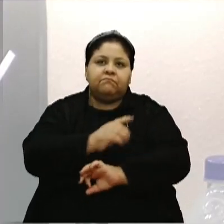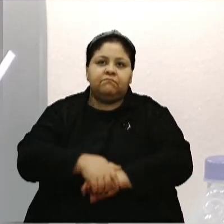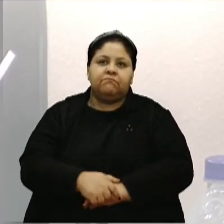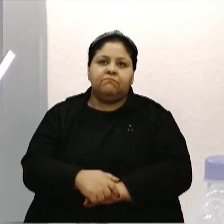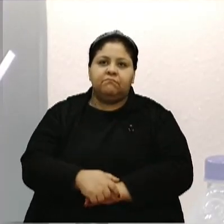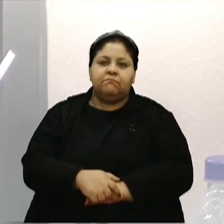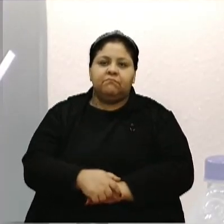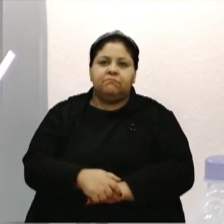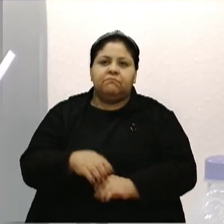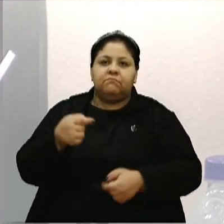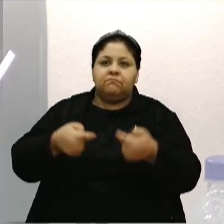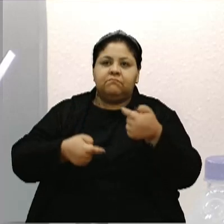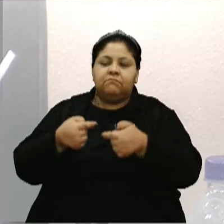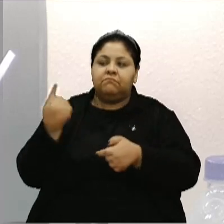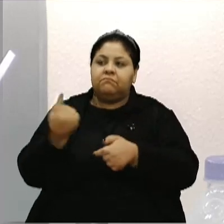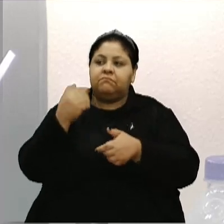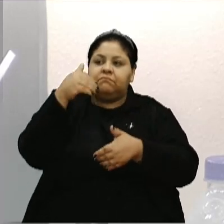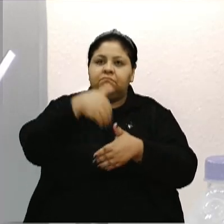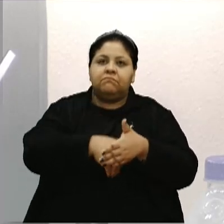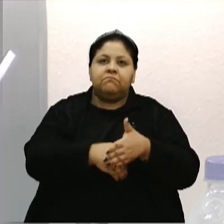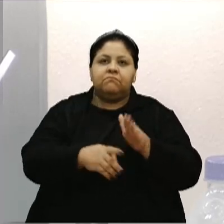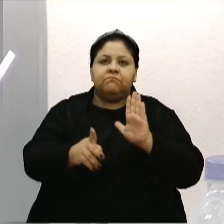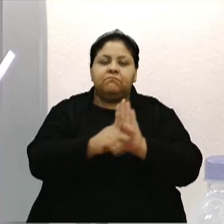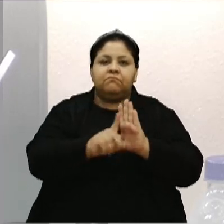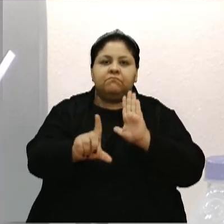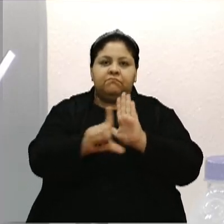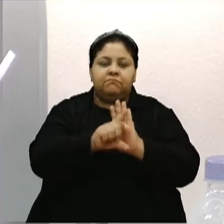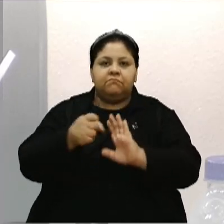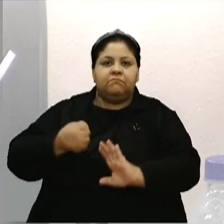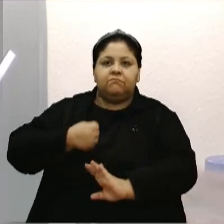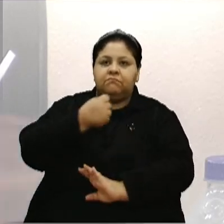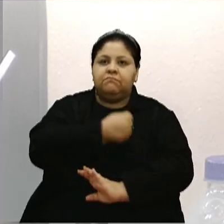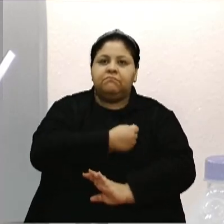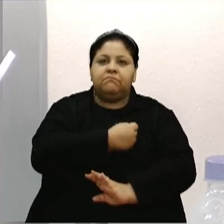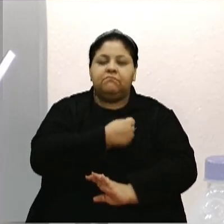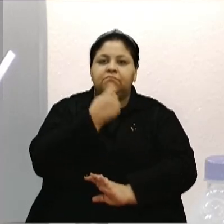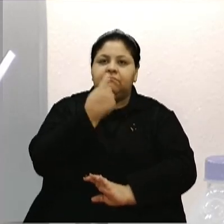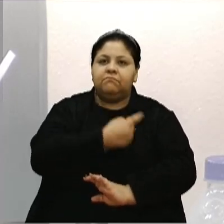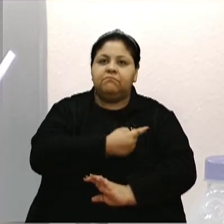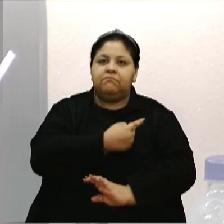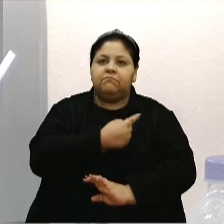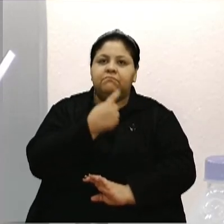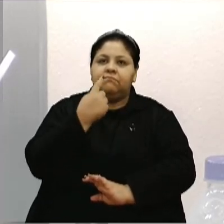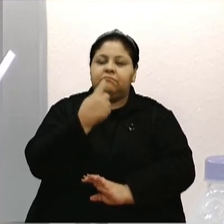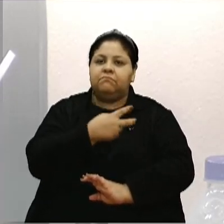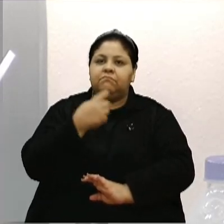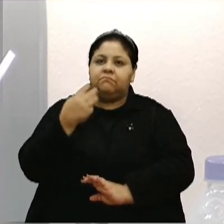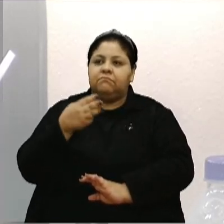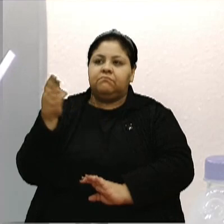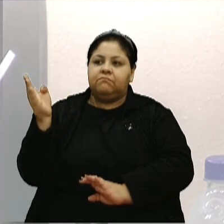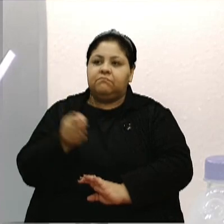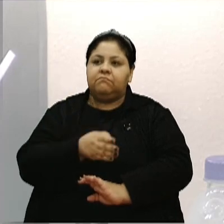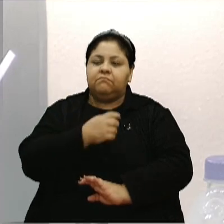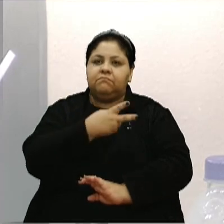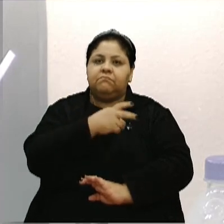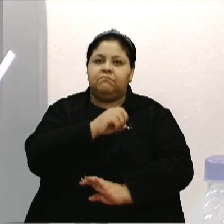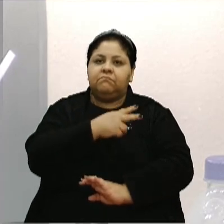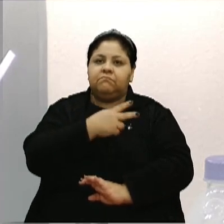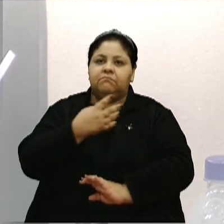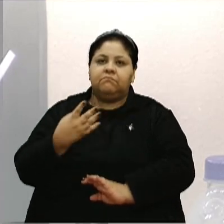Em discussão única e votação, o projeto de lei nº 123, barra 2024,